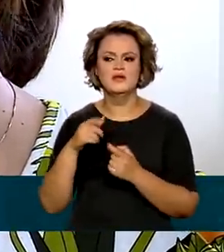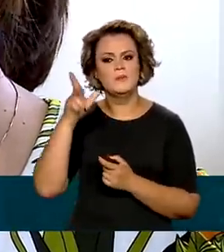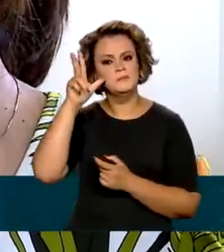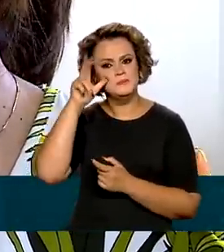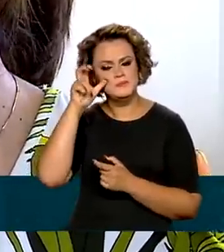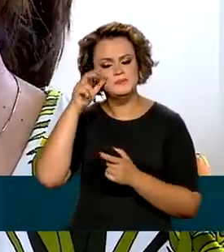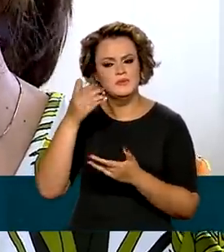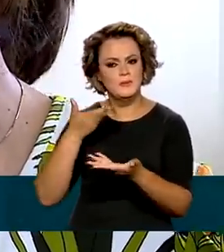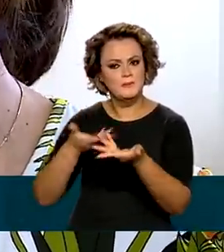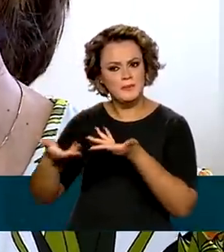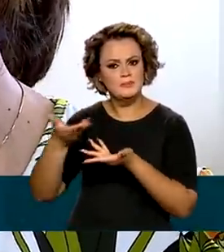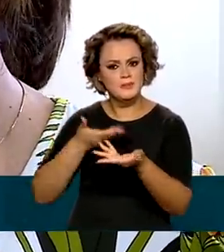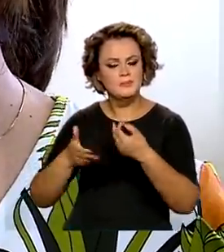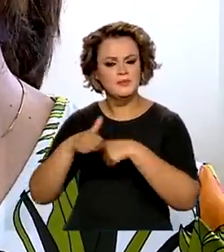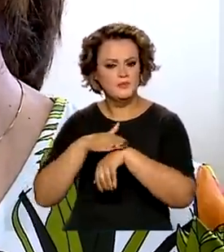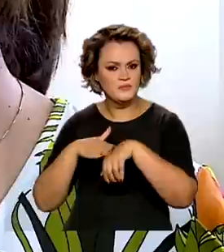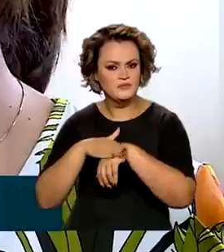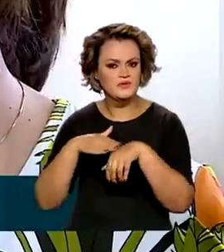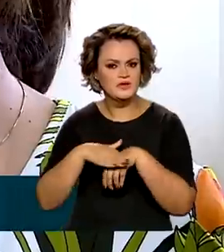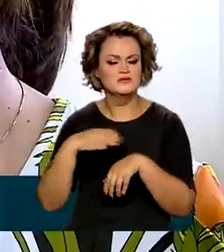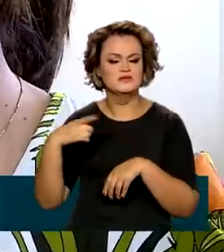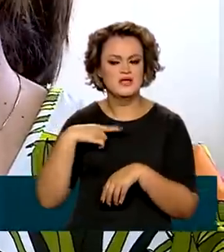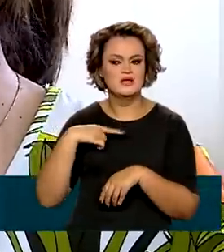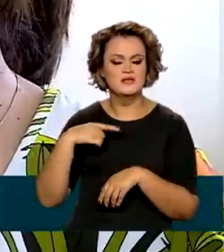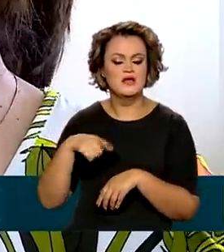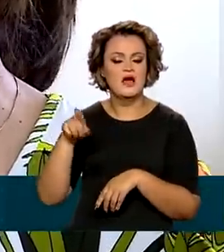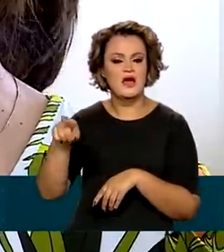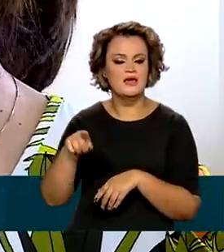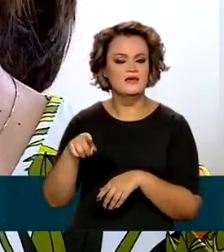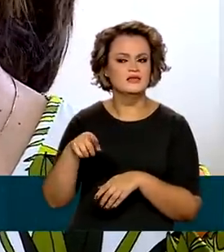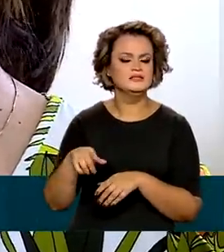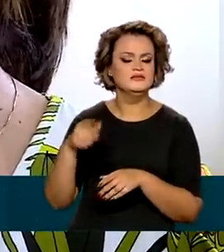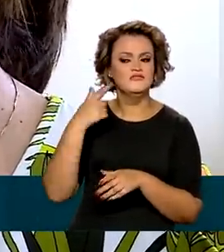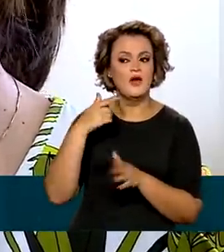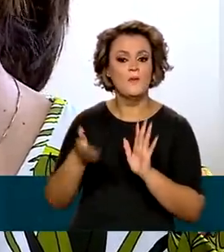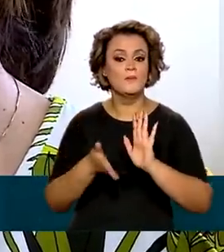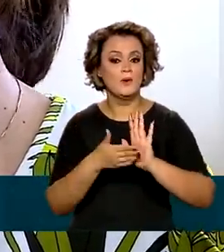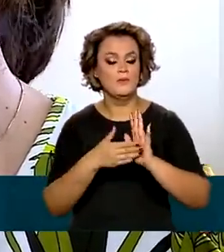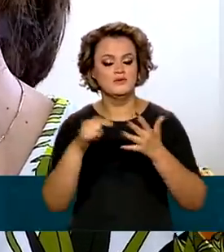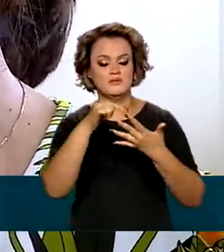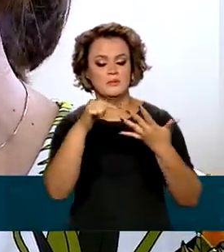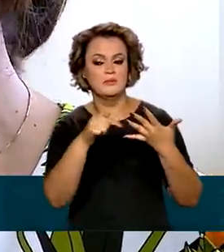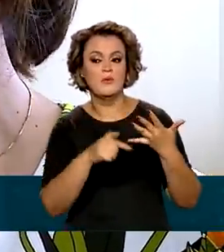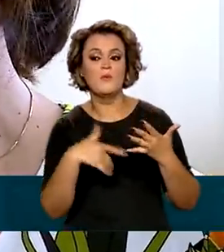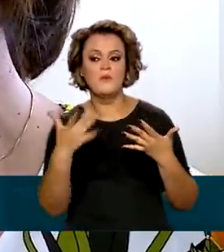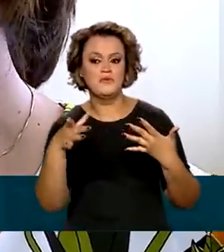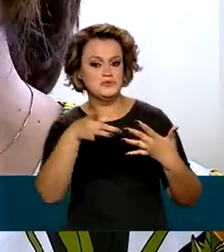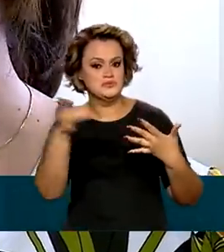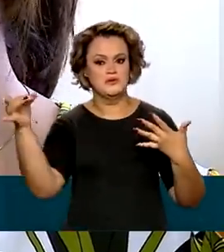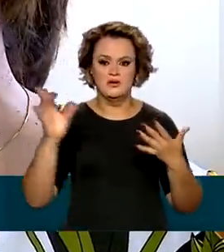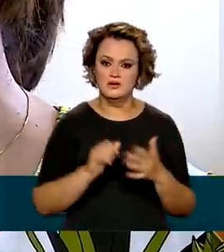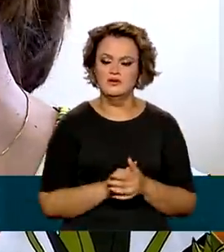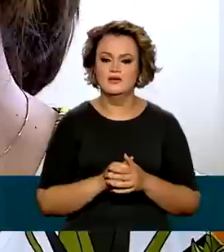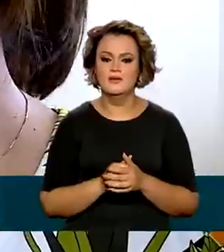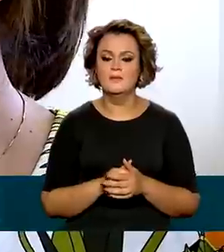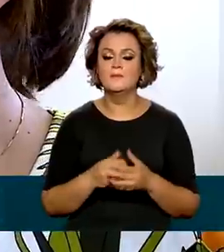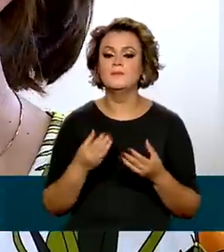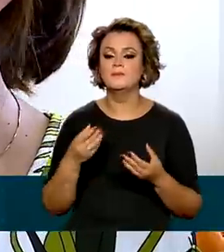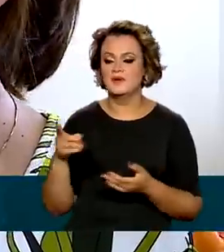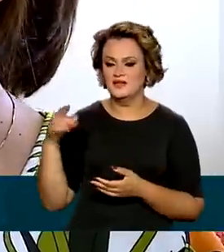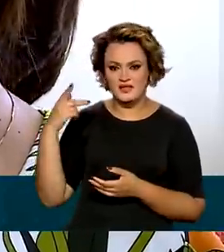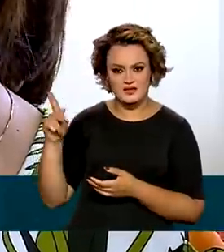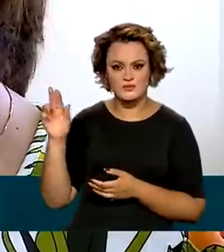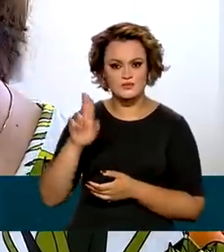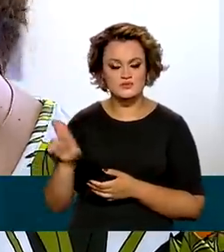dentro da uma escuta qualificada, uma escolha, junto com o usuário, do qual o melhor método contraceptivo para aquele